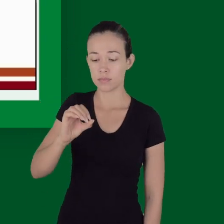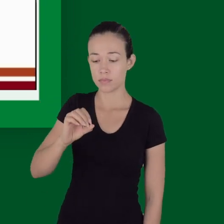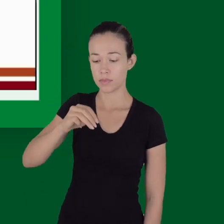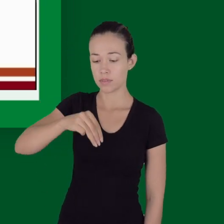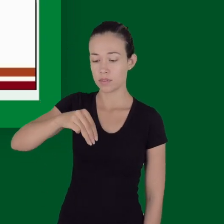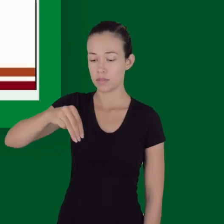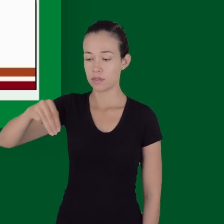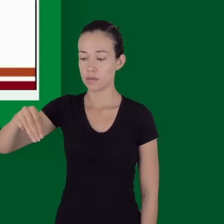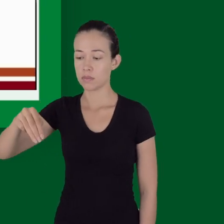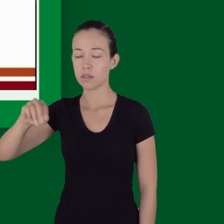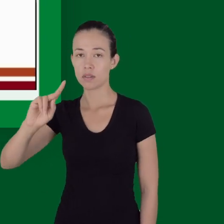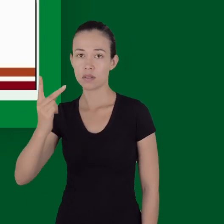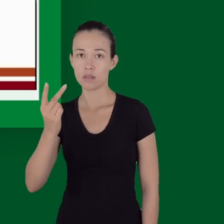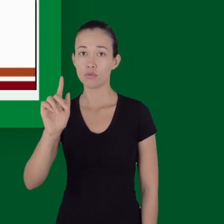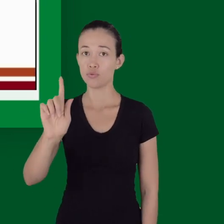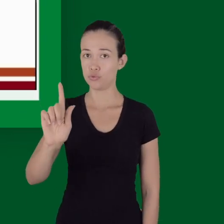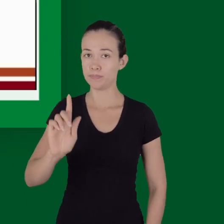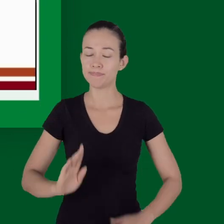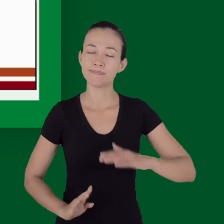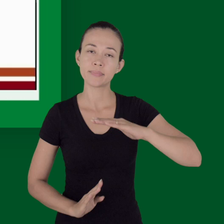carotídeo de até 60 mmHg.